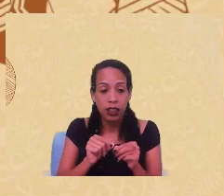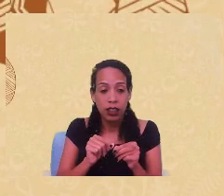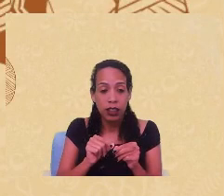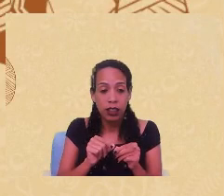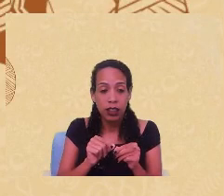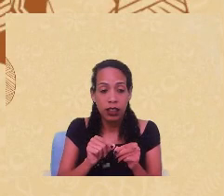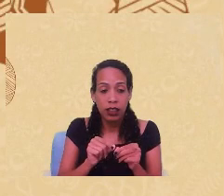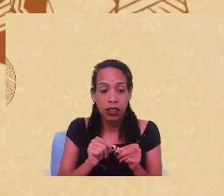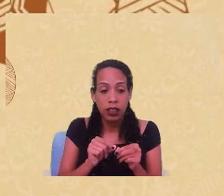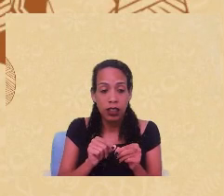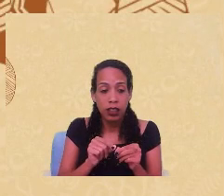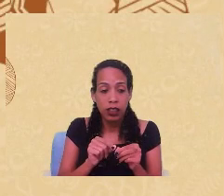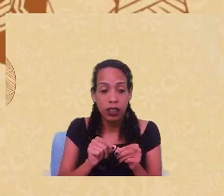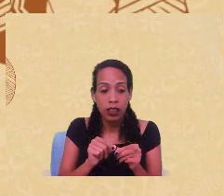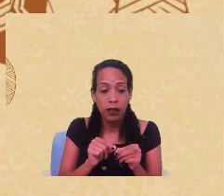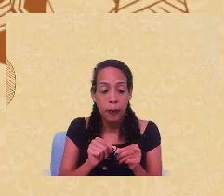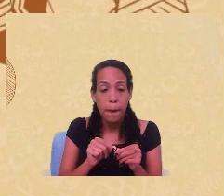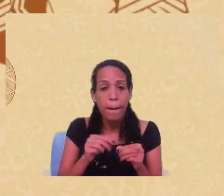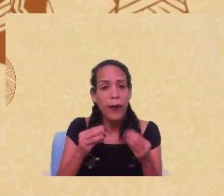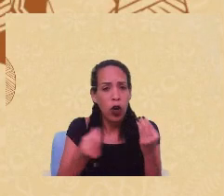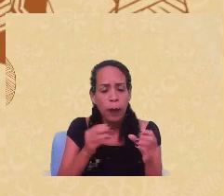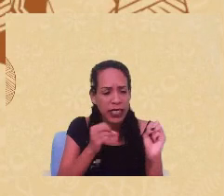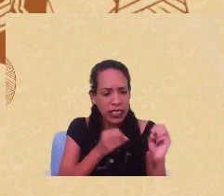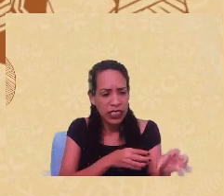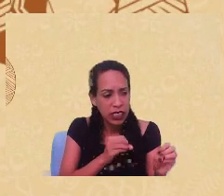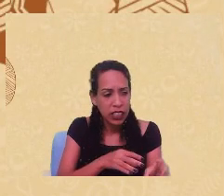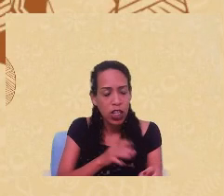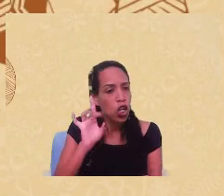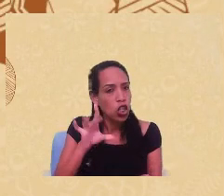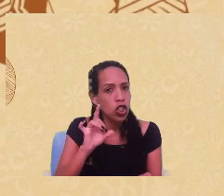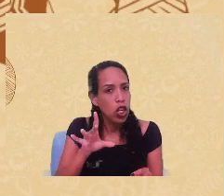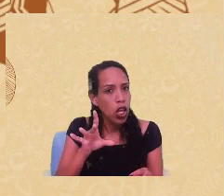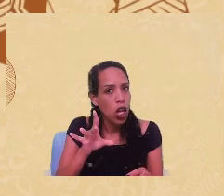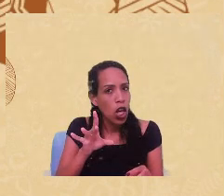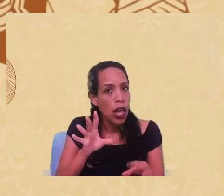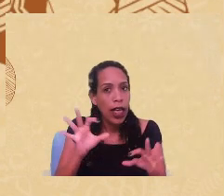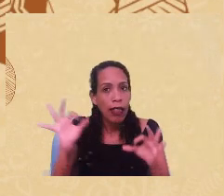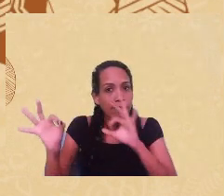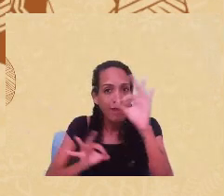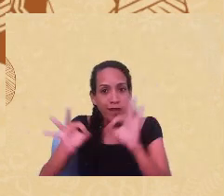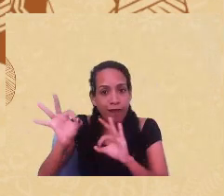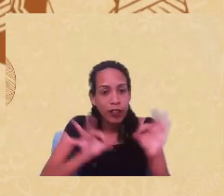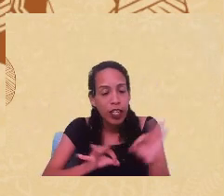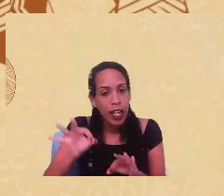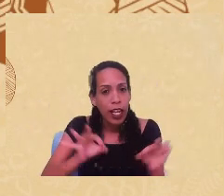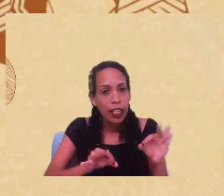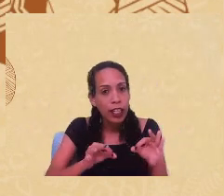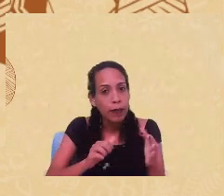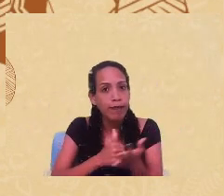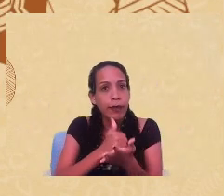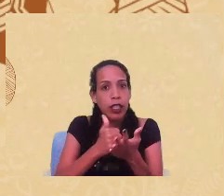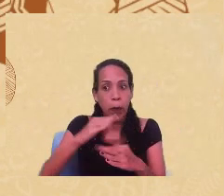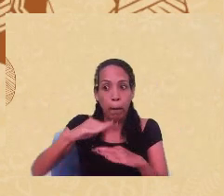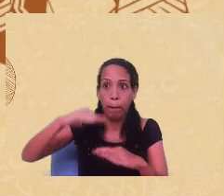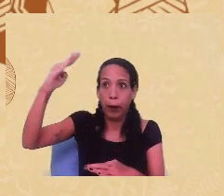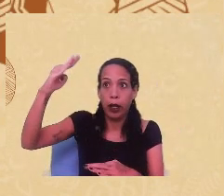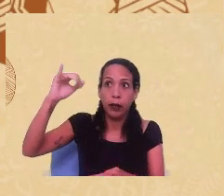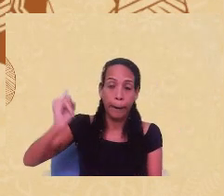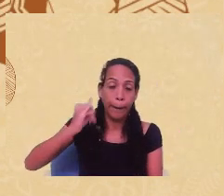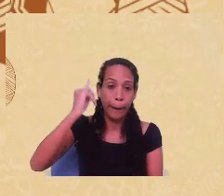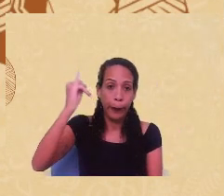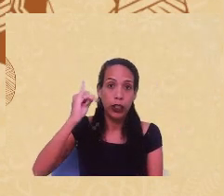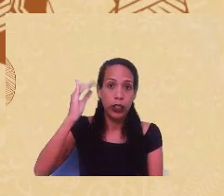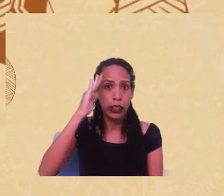como o Prachete nos ensina. Não se trata apenas da gente discutir a qualidade e a relevância dos saberes de